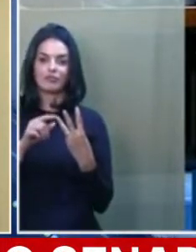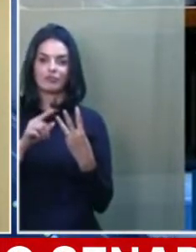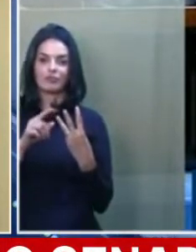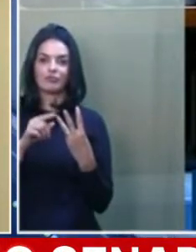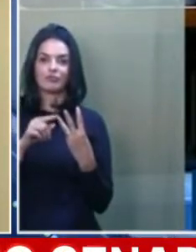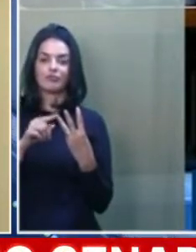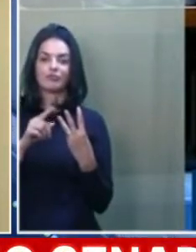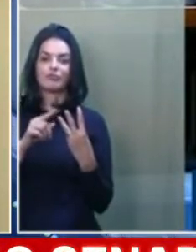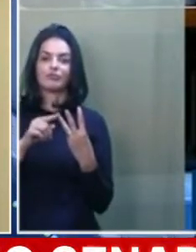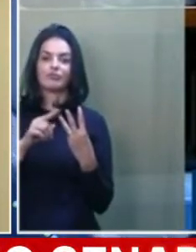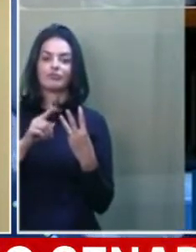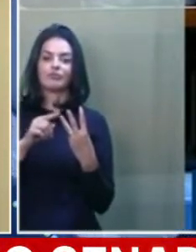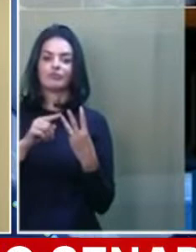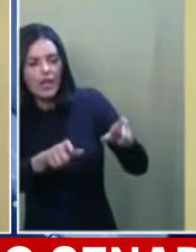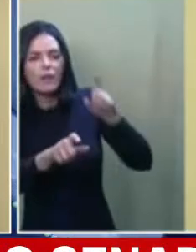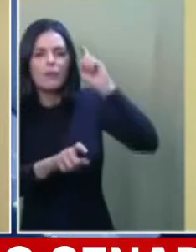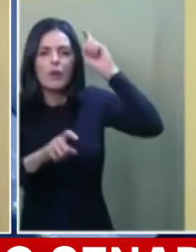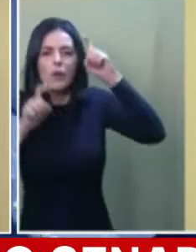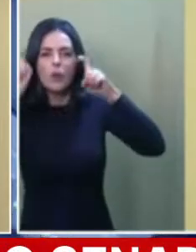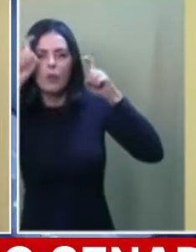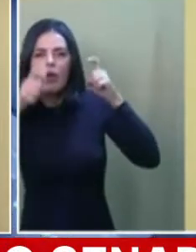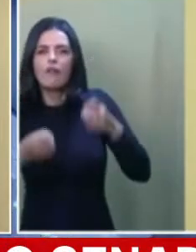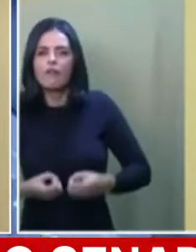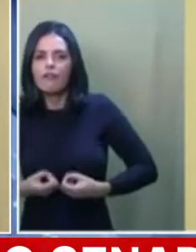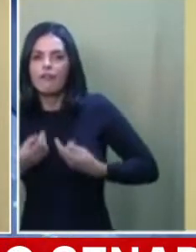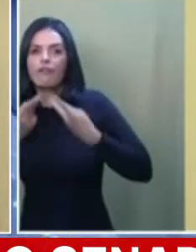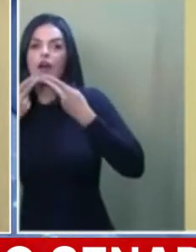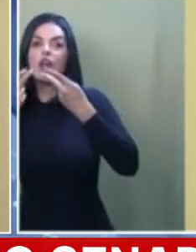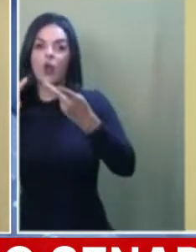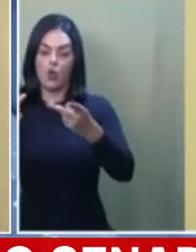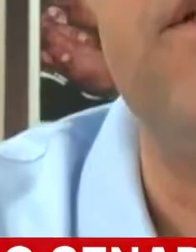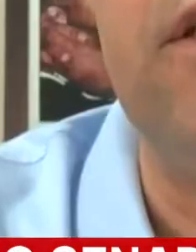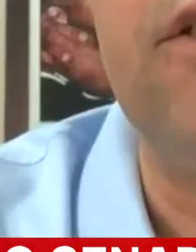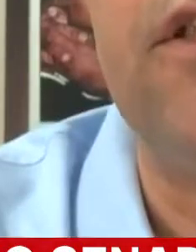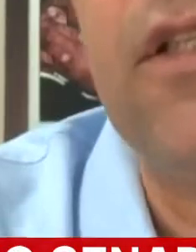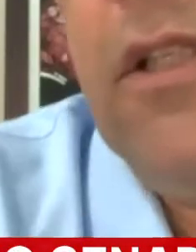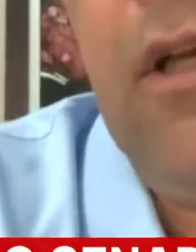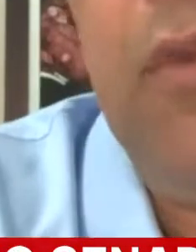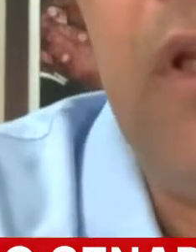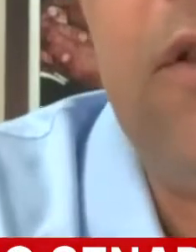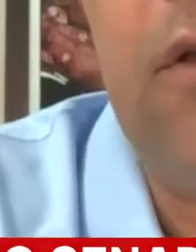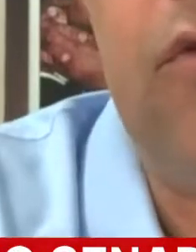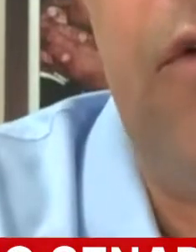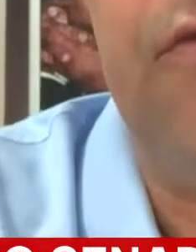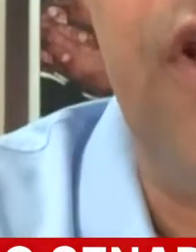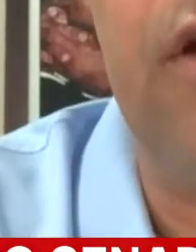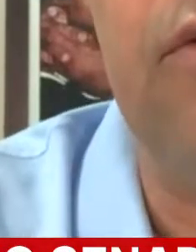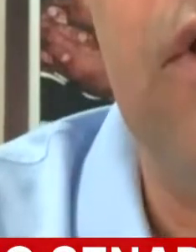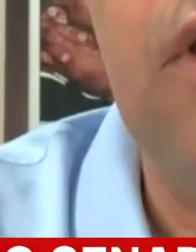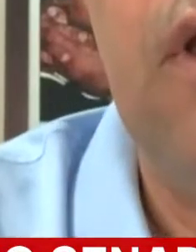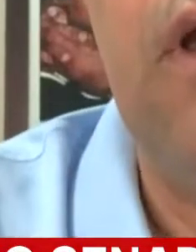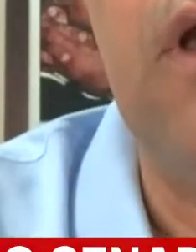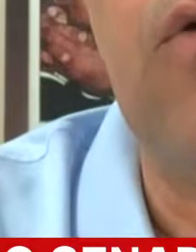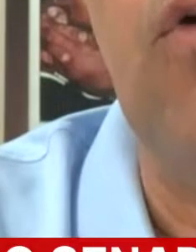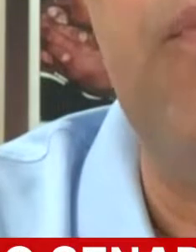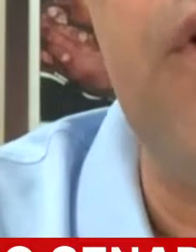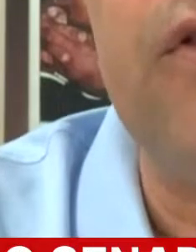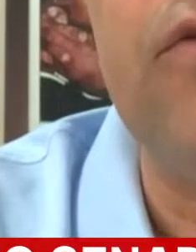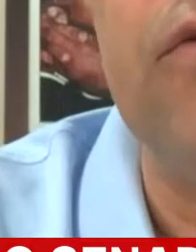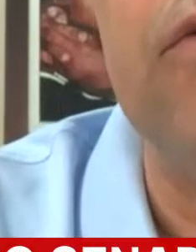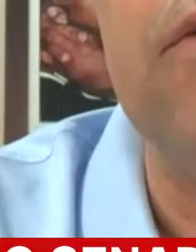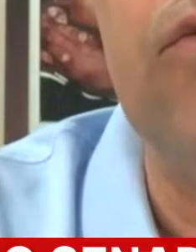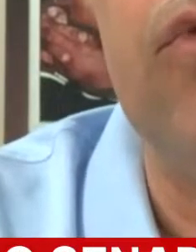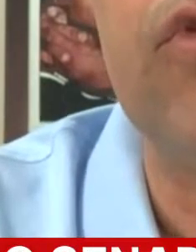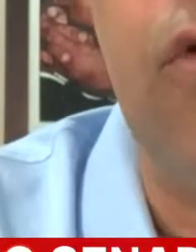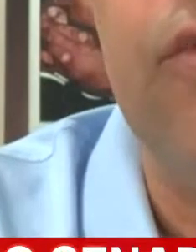acabou-se aprovando um recurso para atender os taxistas, que também estão sofrendo com o